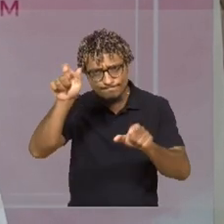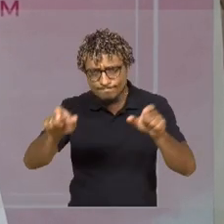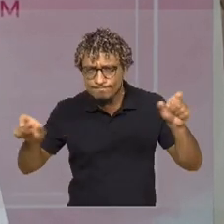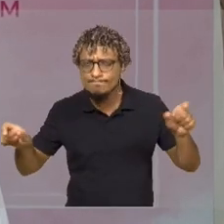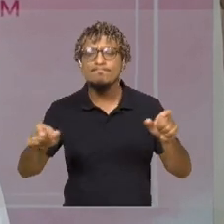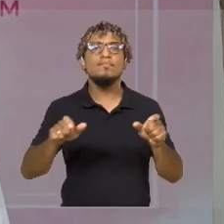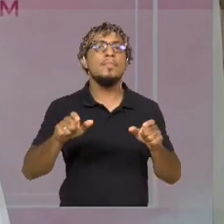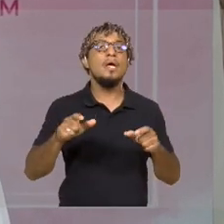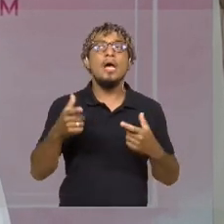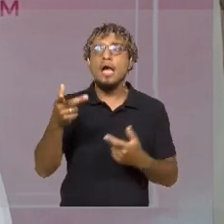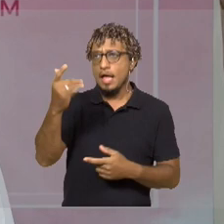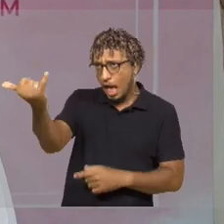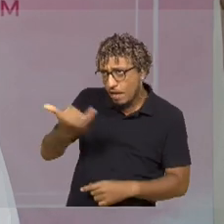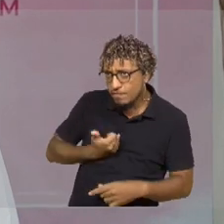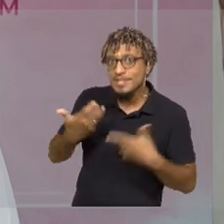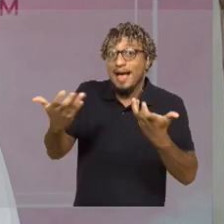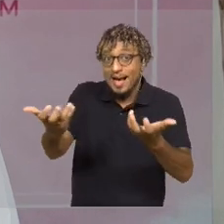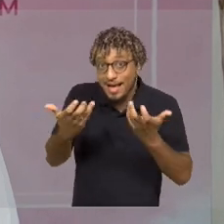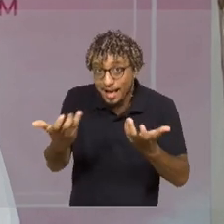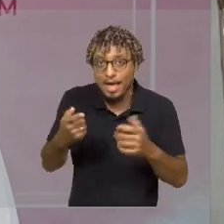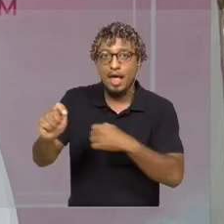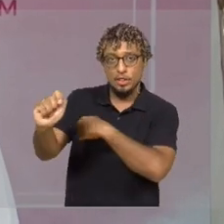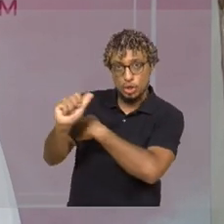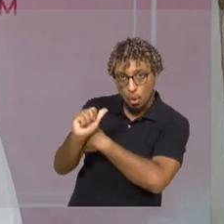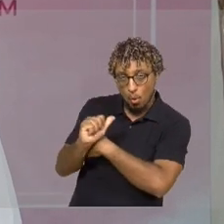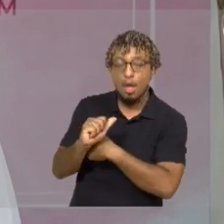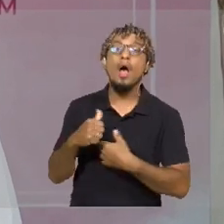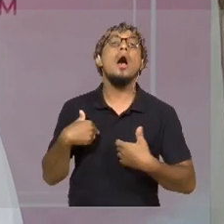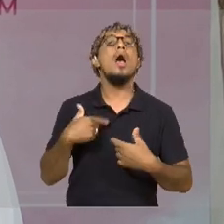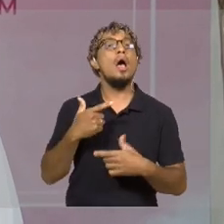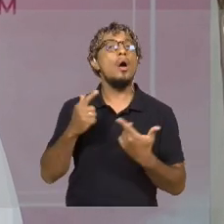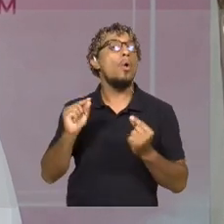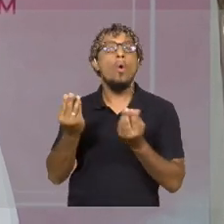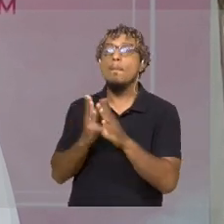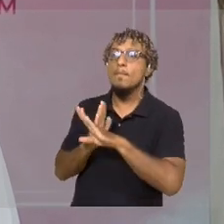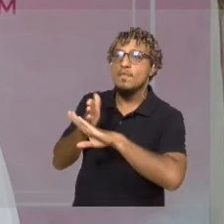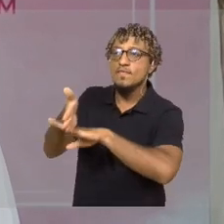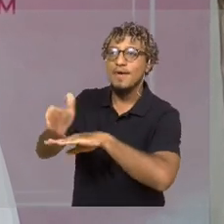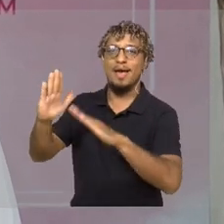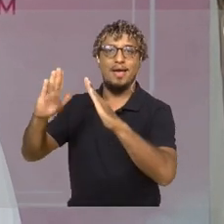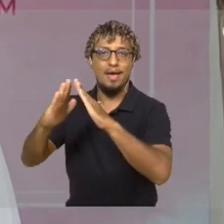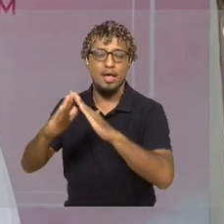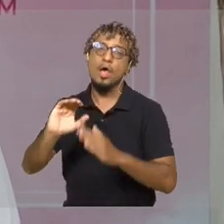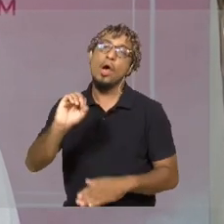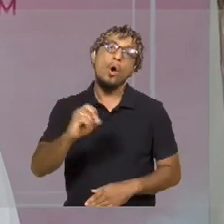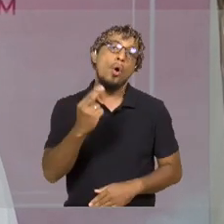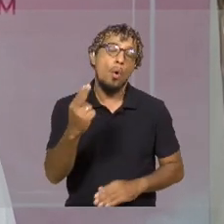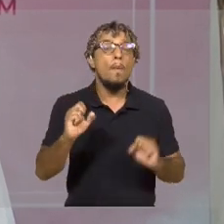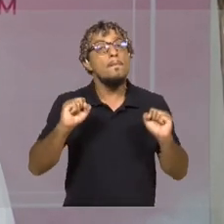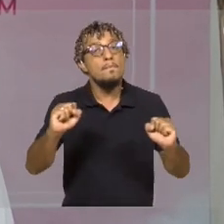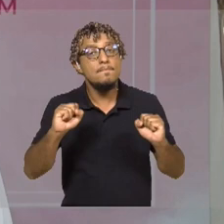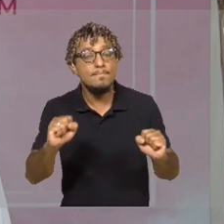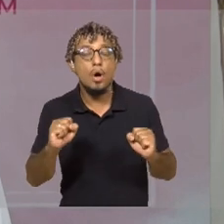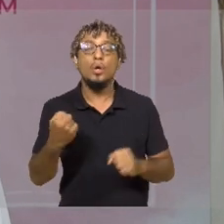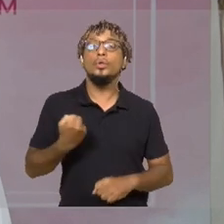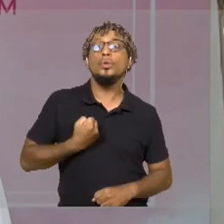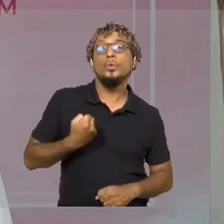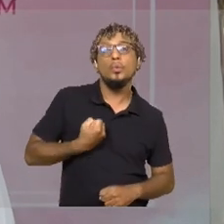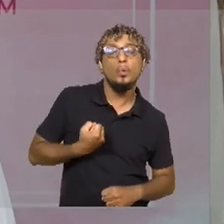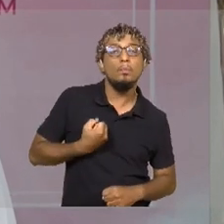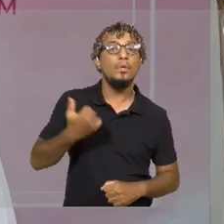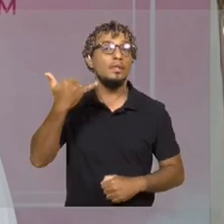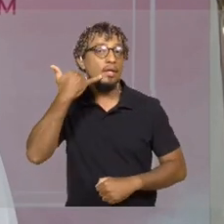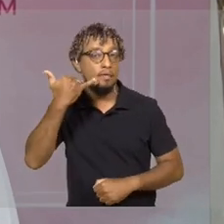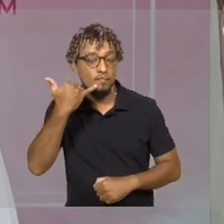que determina que quer doar para a gente, e a gente faz isso tanto em casa como através de um número que a gente